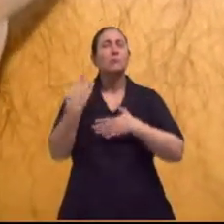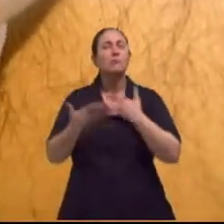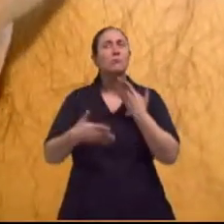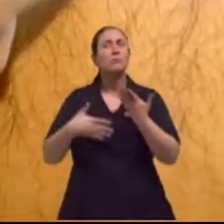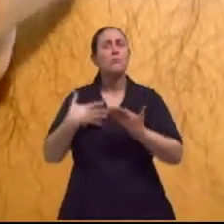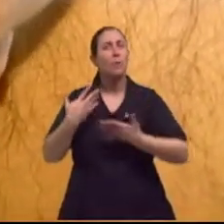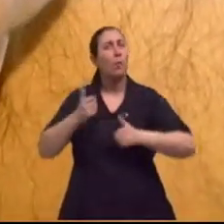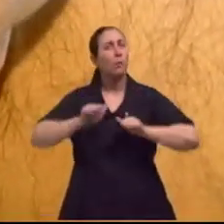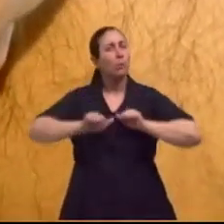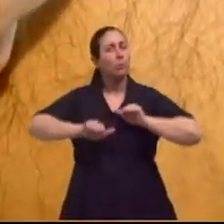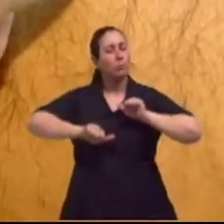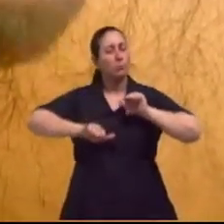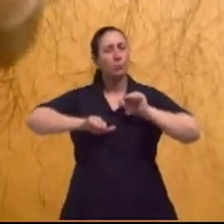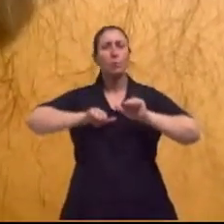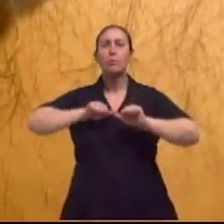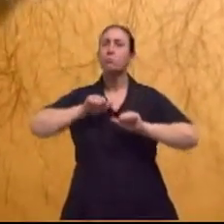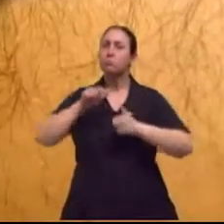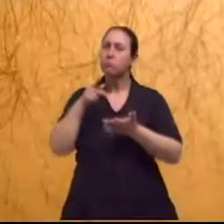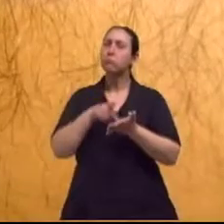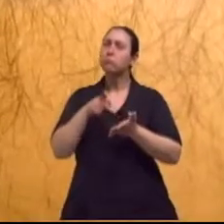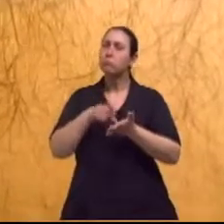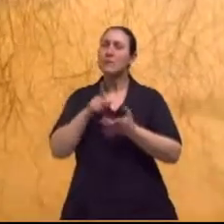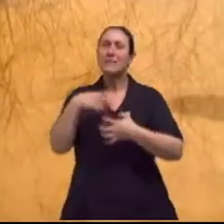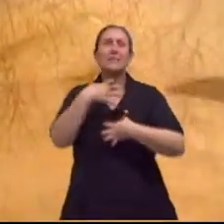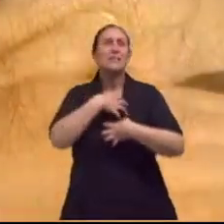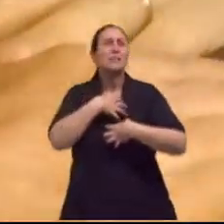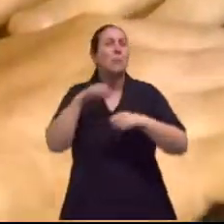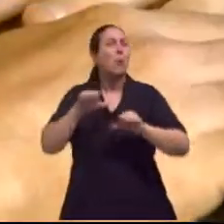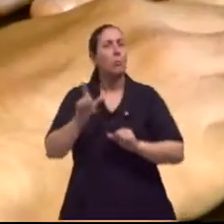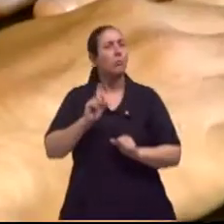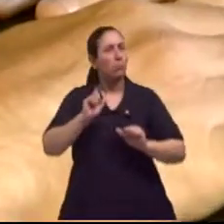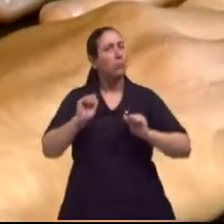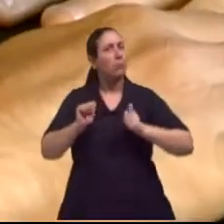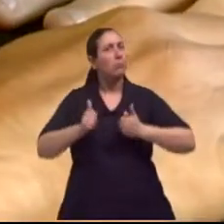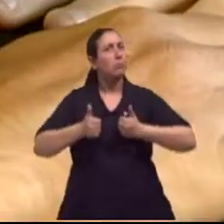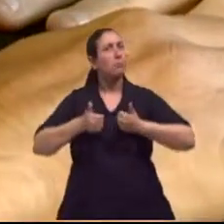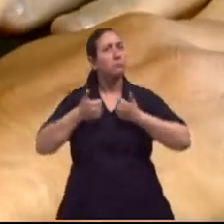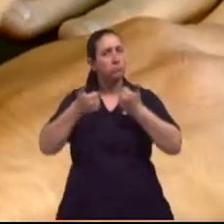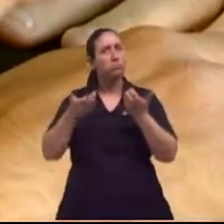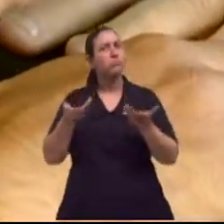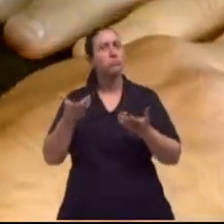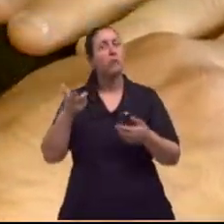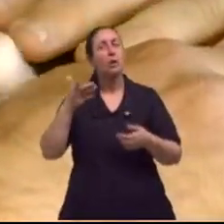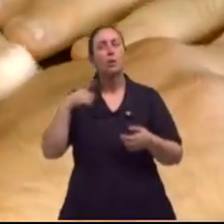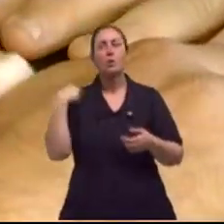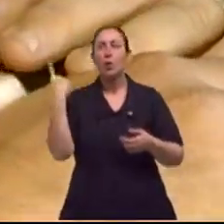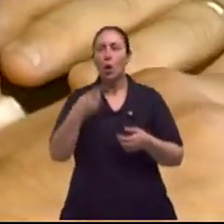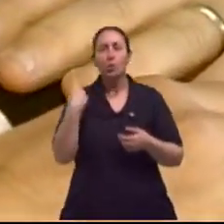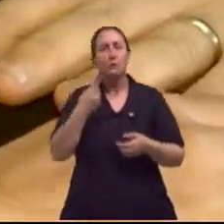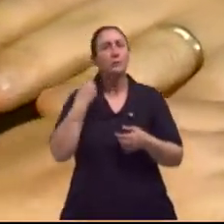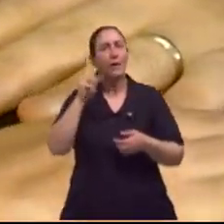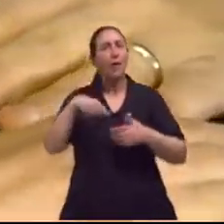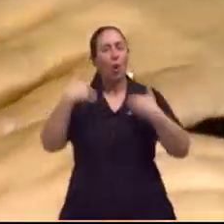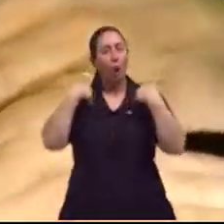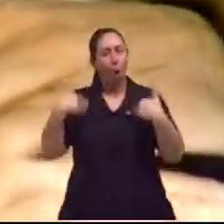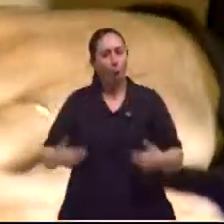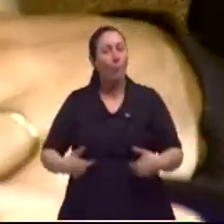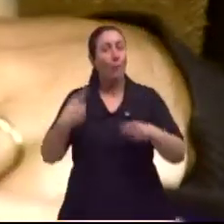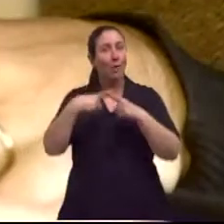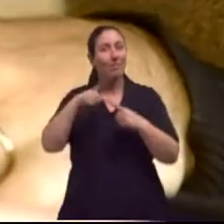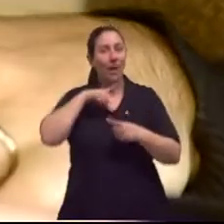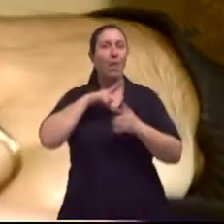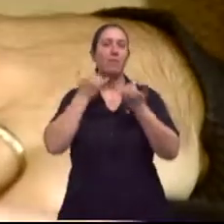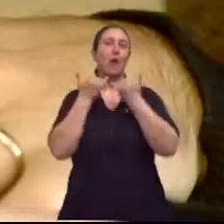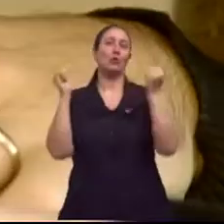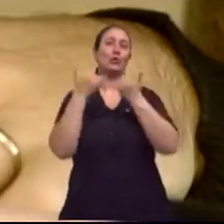resultados no corpo compensam qualquer mal-estar que a agulha possa causar. Então, nós somos mais do que o corpo, nós temos uma